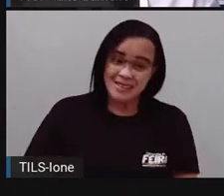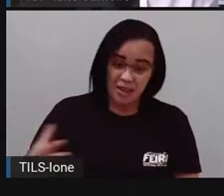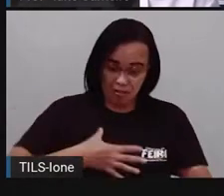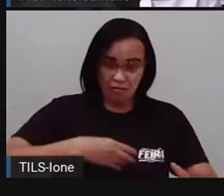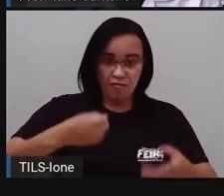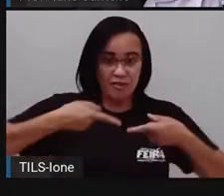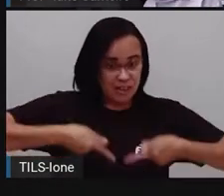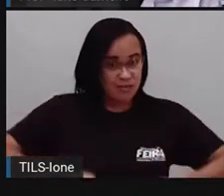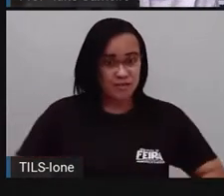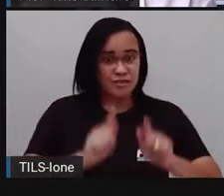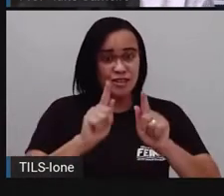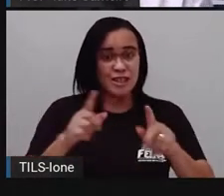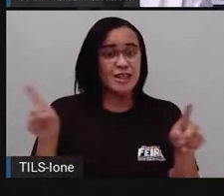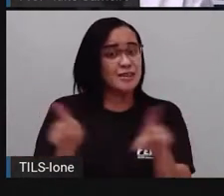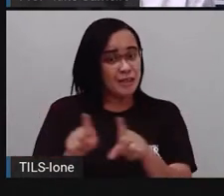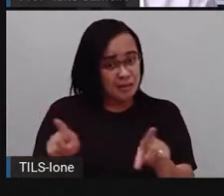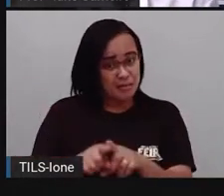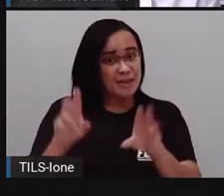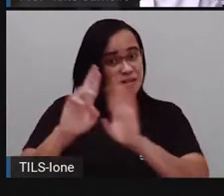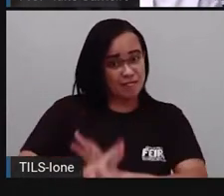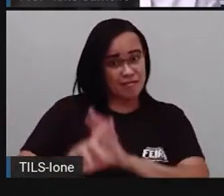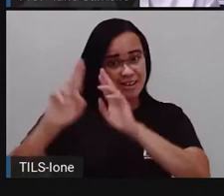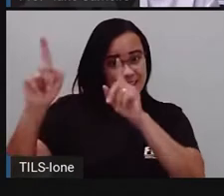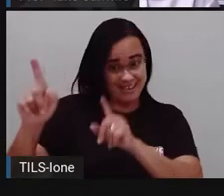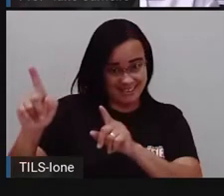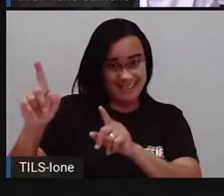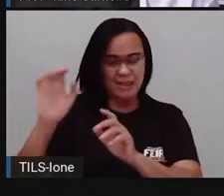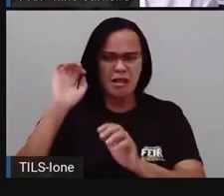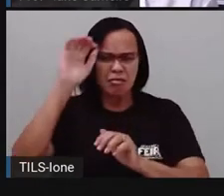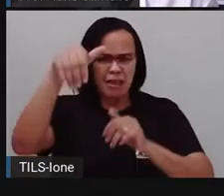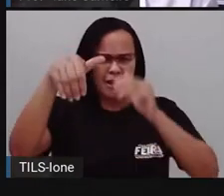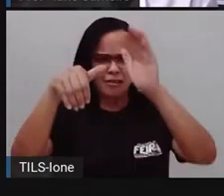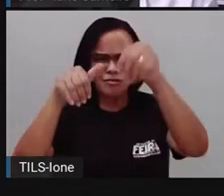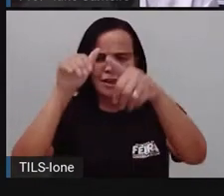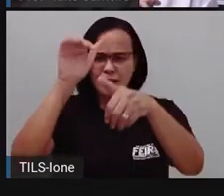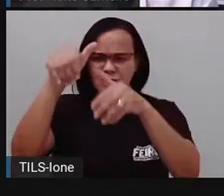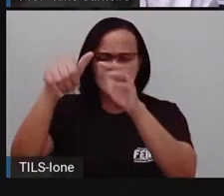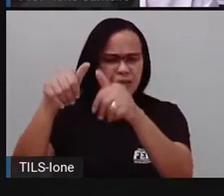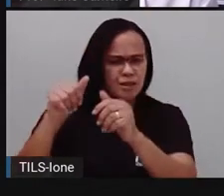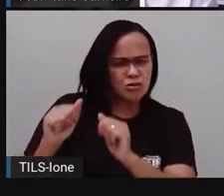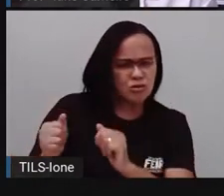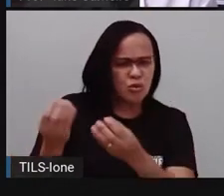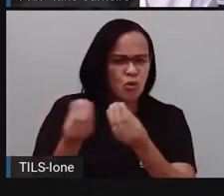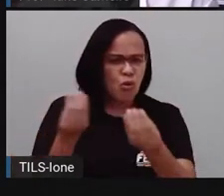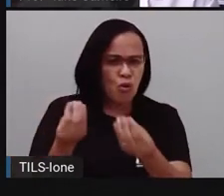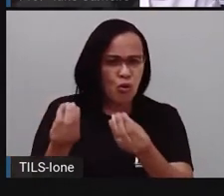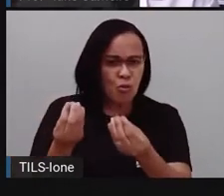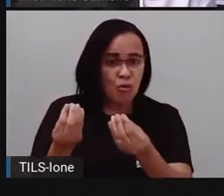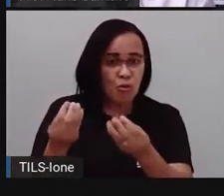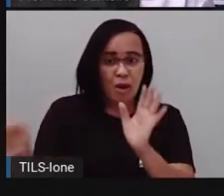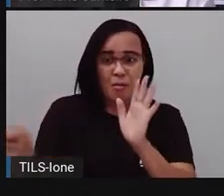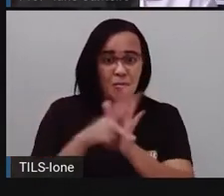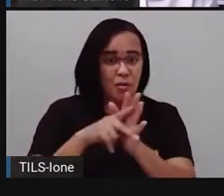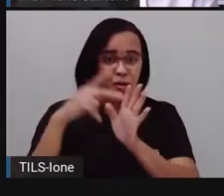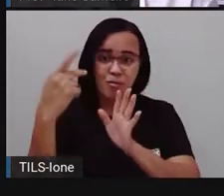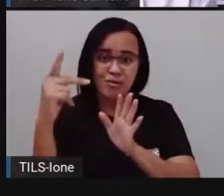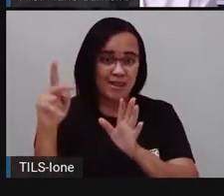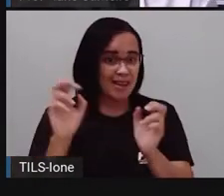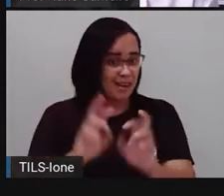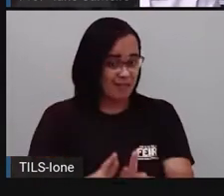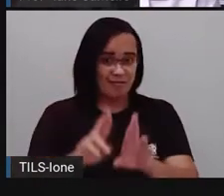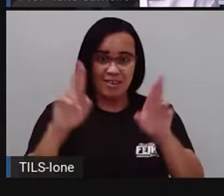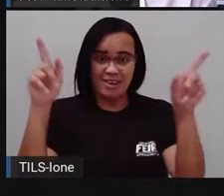outra, tem alguma coisa ali que é íntima, que é daquela pessoa, só única dela, não tem outra